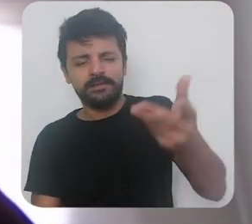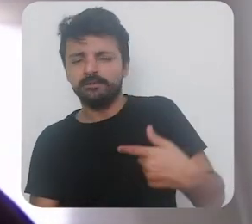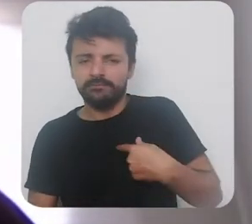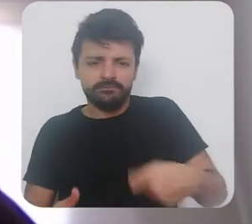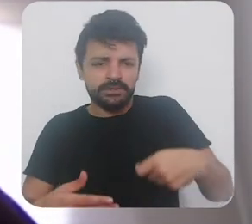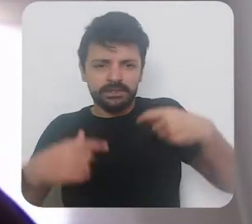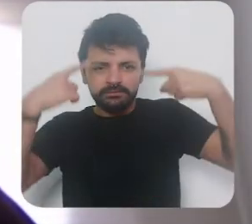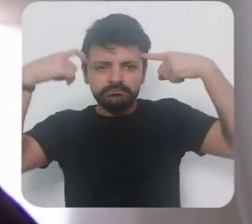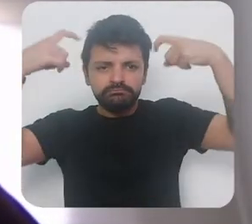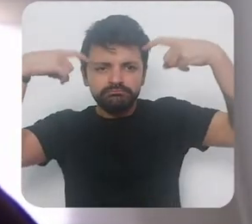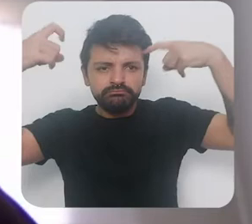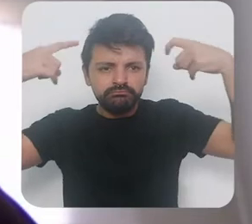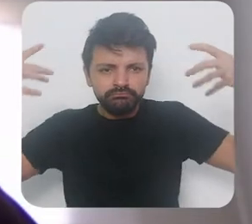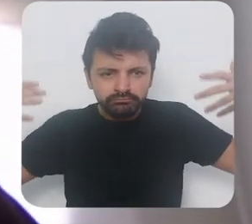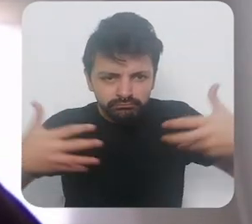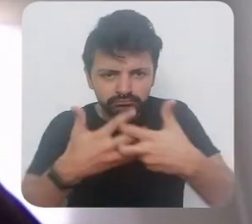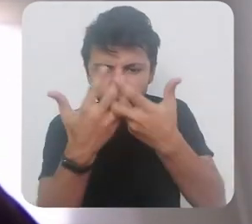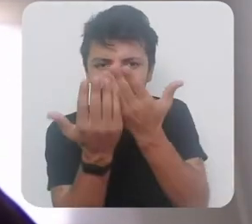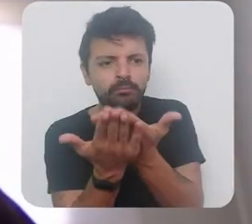ter que ser